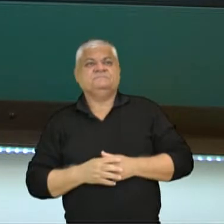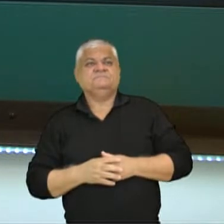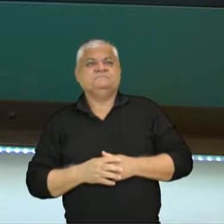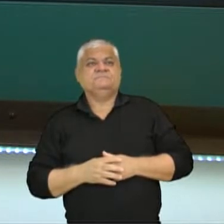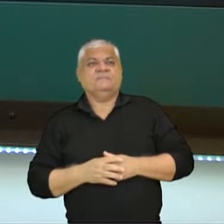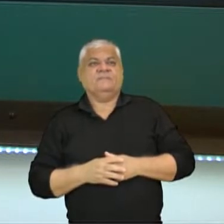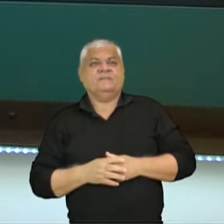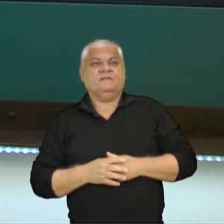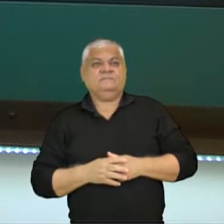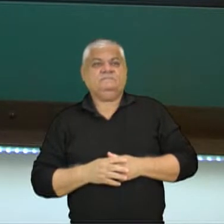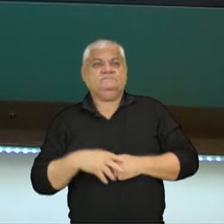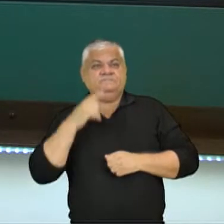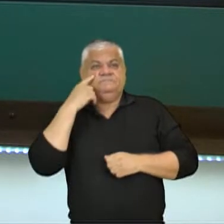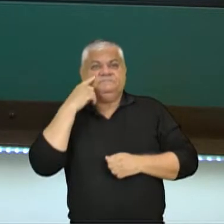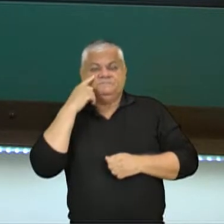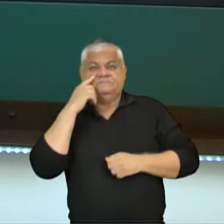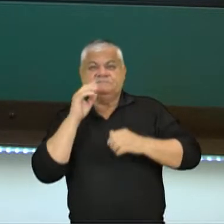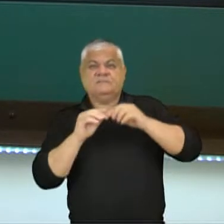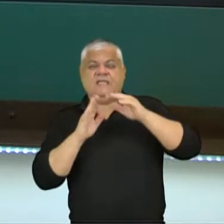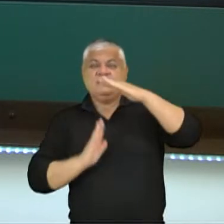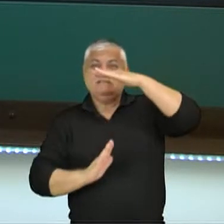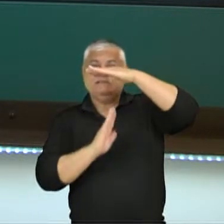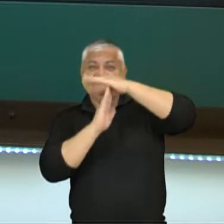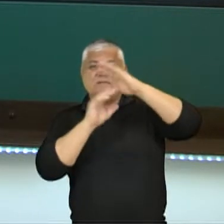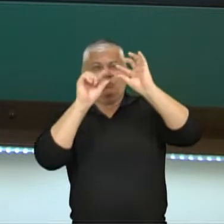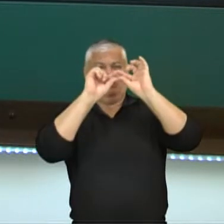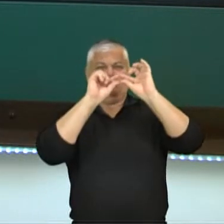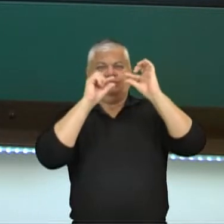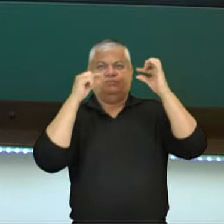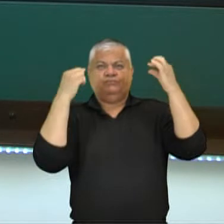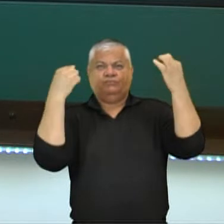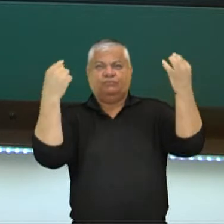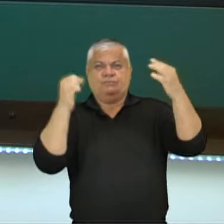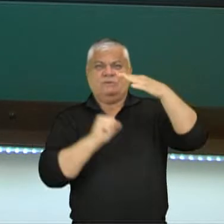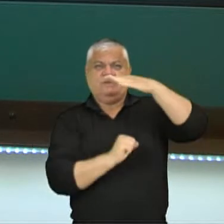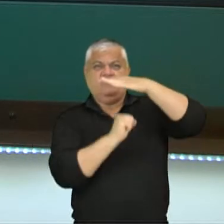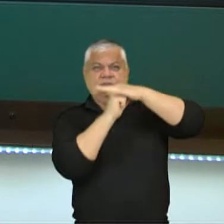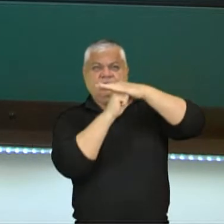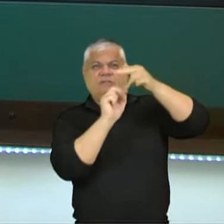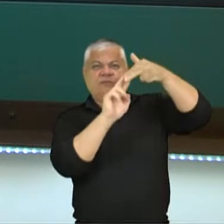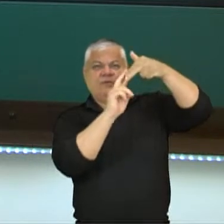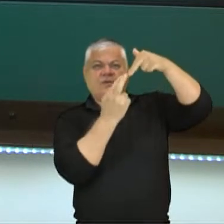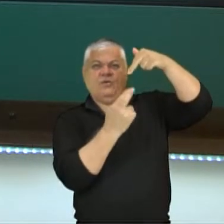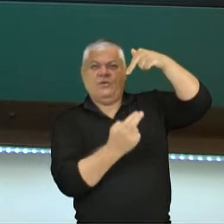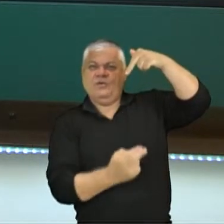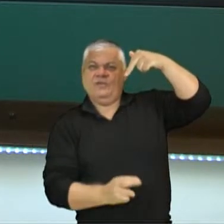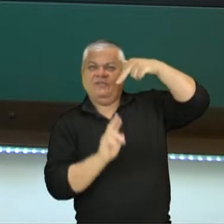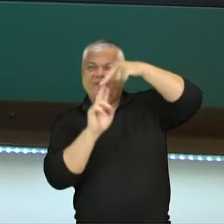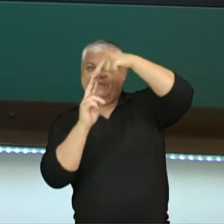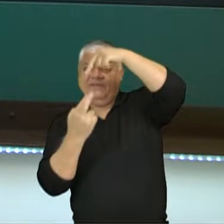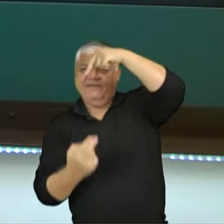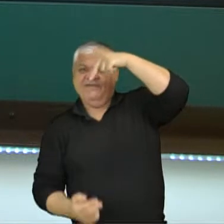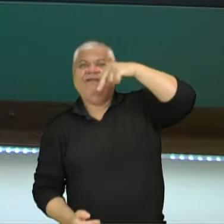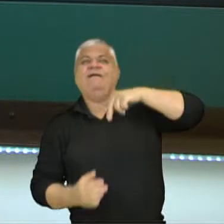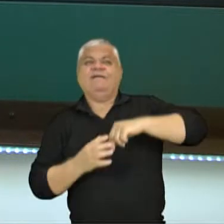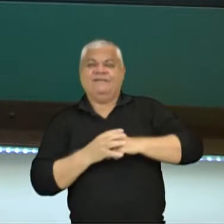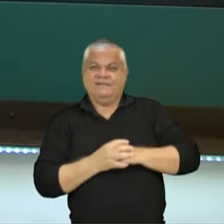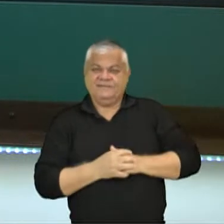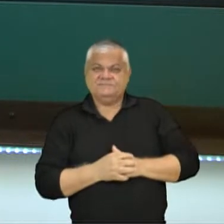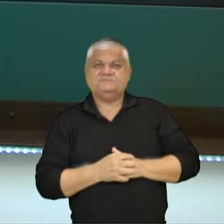anterior. Até esses pilarezinhos aqui. Então, dos pilarezinhos vão cordas até o centro e tem uma elipse de cordas lá. O que acontece?